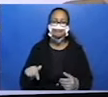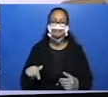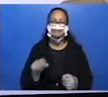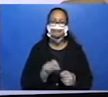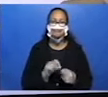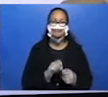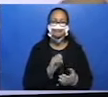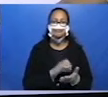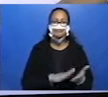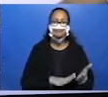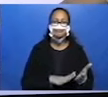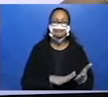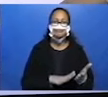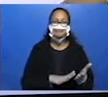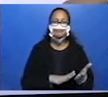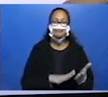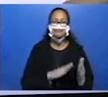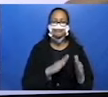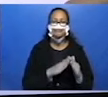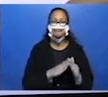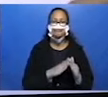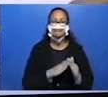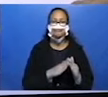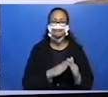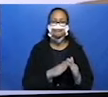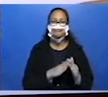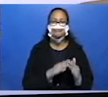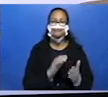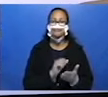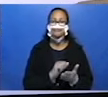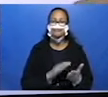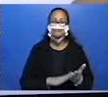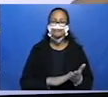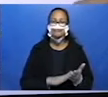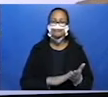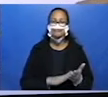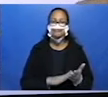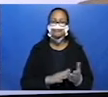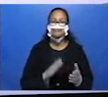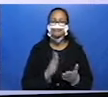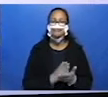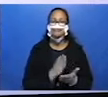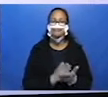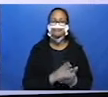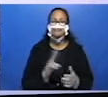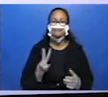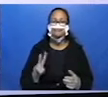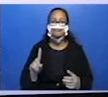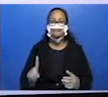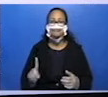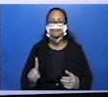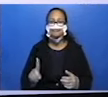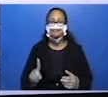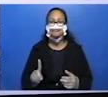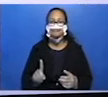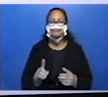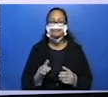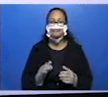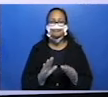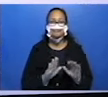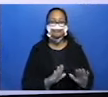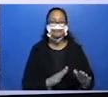tarefas? Página exercícios 7, 8, 9 e 10 da página 21. Isso em casa?